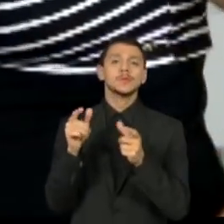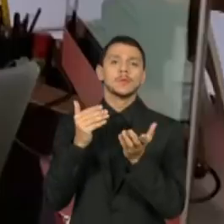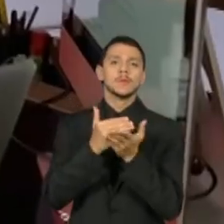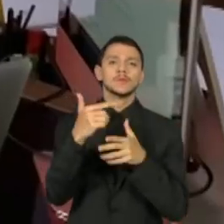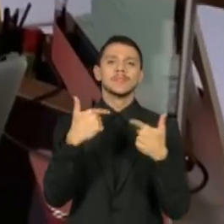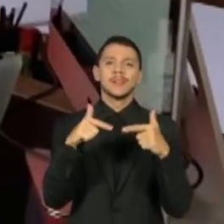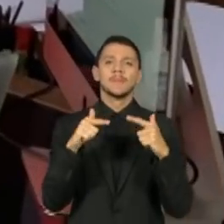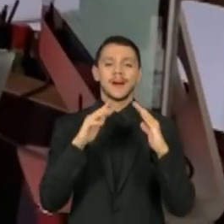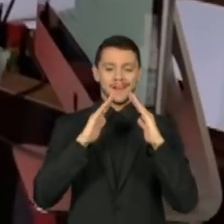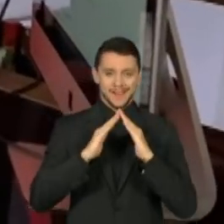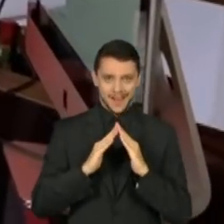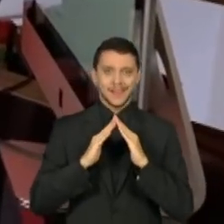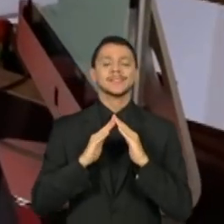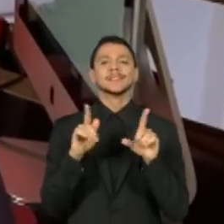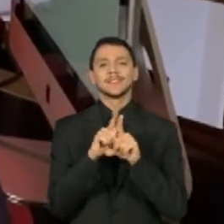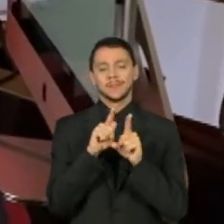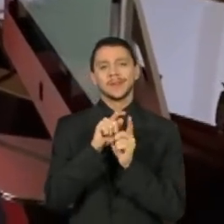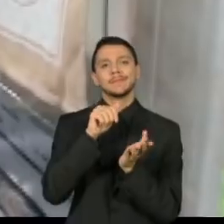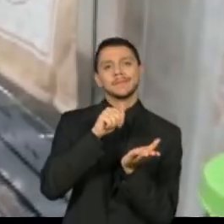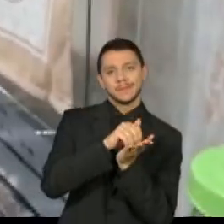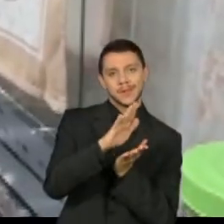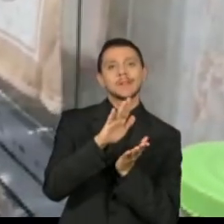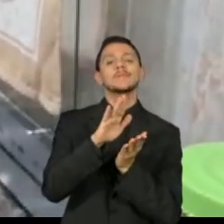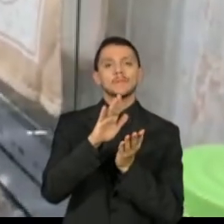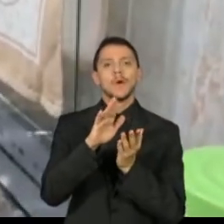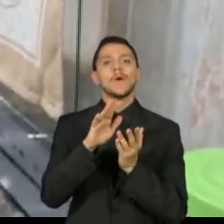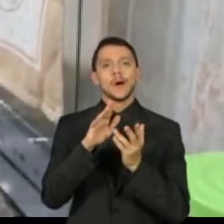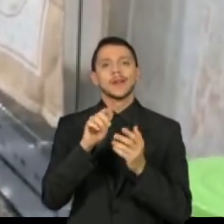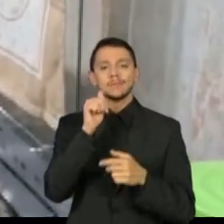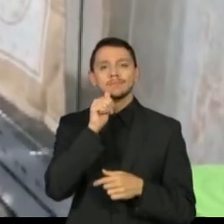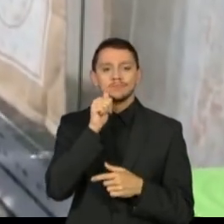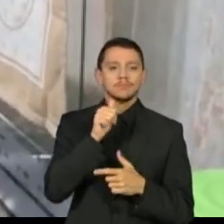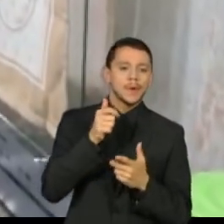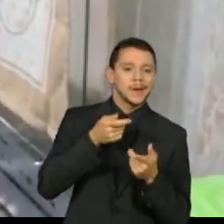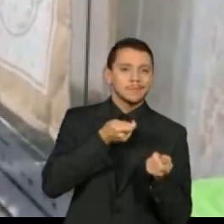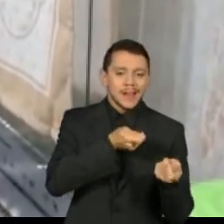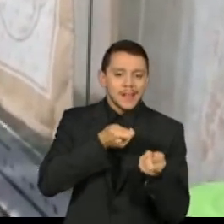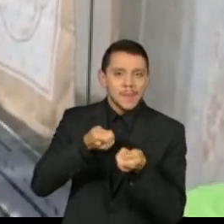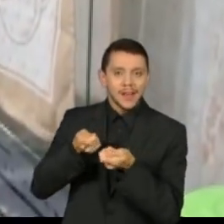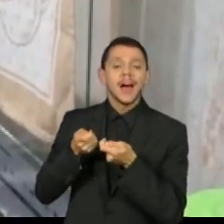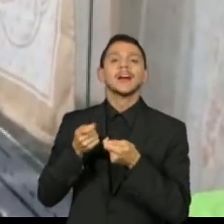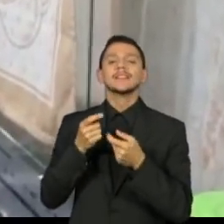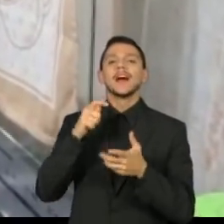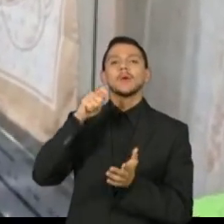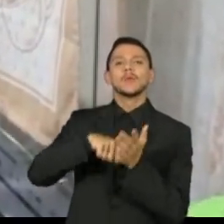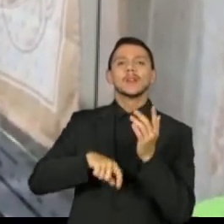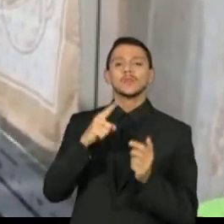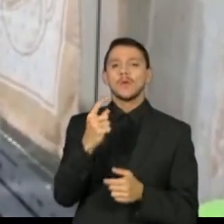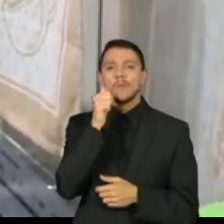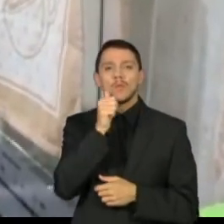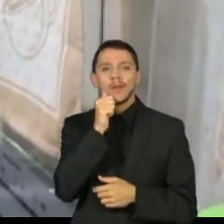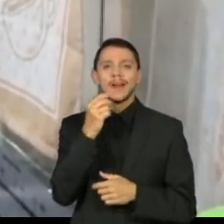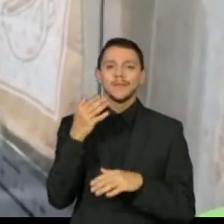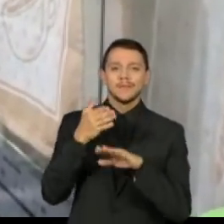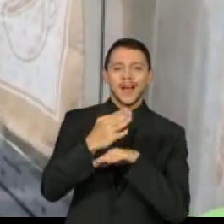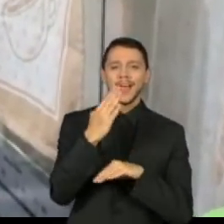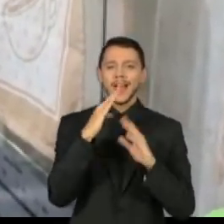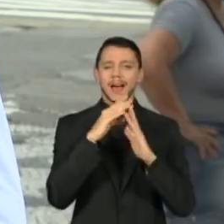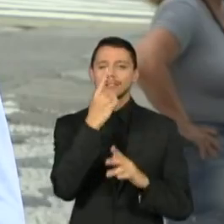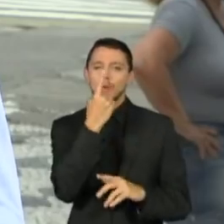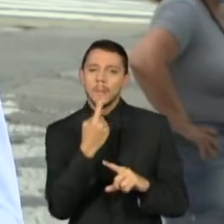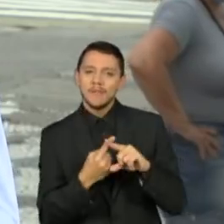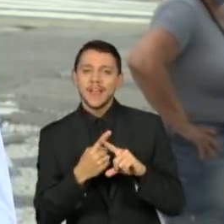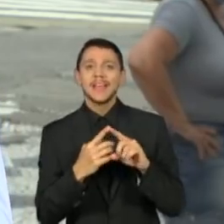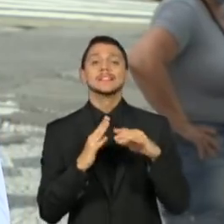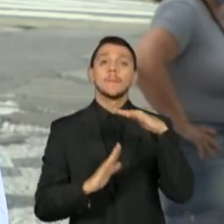home office dispensou a empregada e contratou uma diarista, que não exige registro em carteira se for no máximo duas vezes por semana.